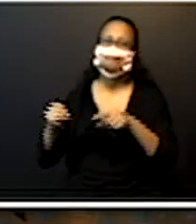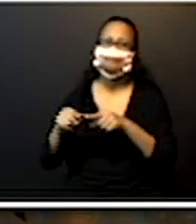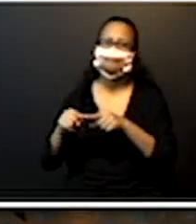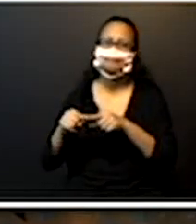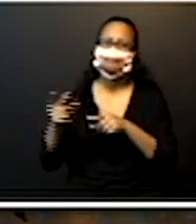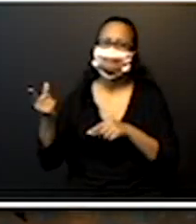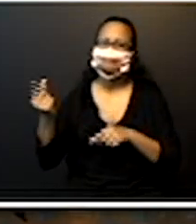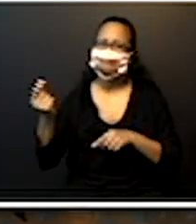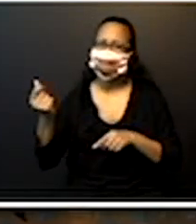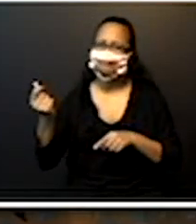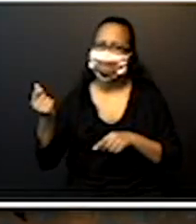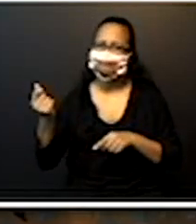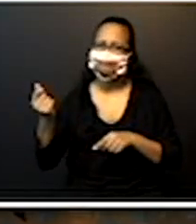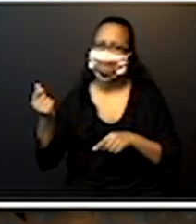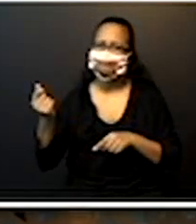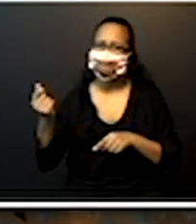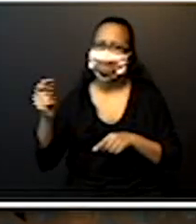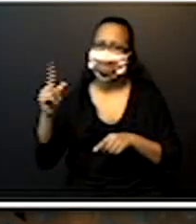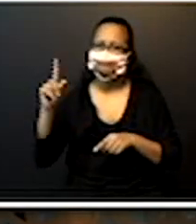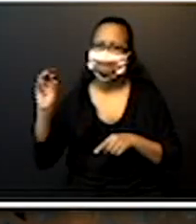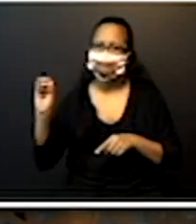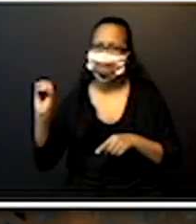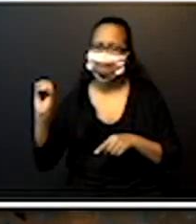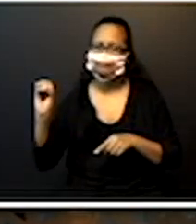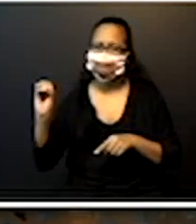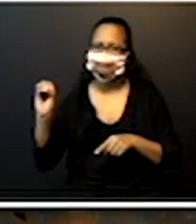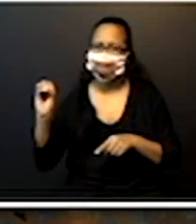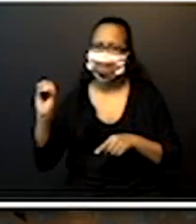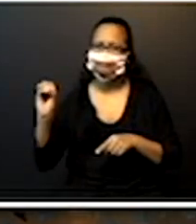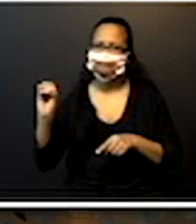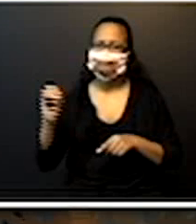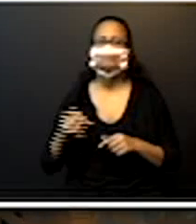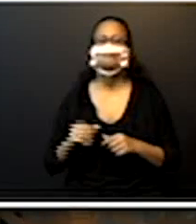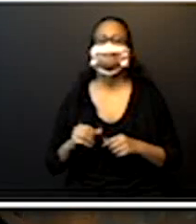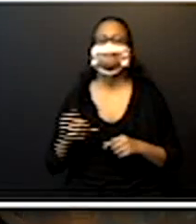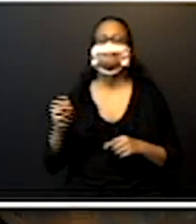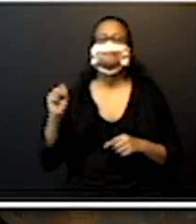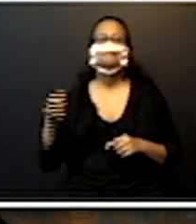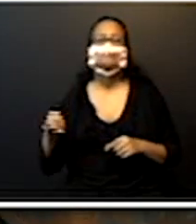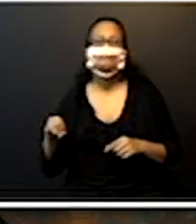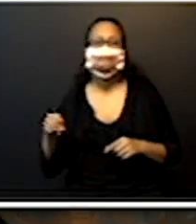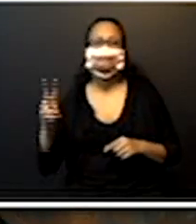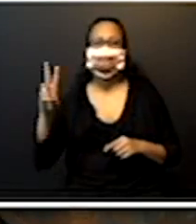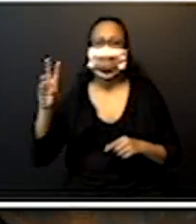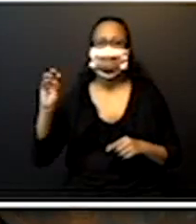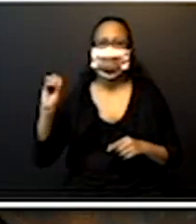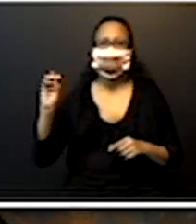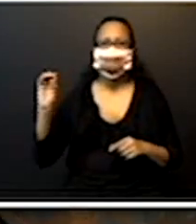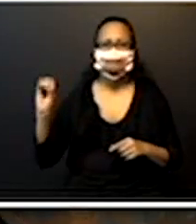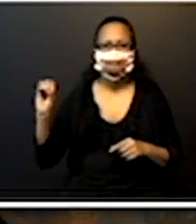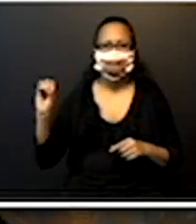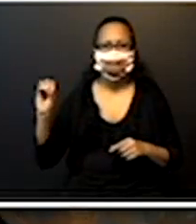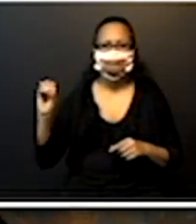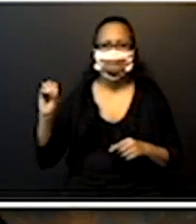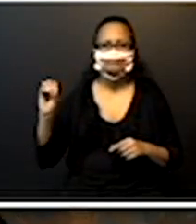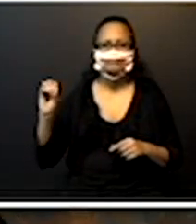sair esse valor. Então, vamos lá? se são 200, 280,